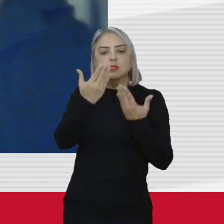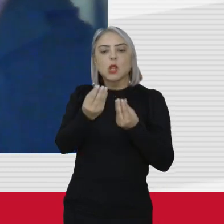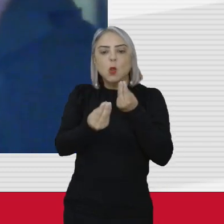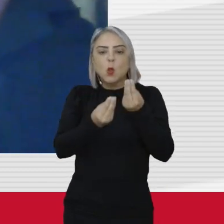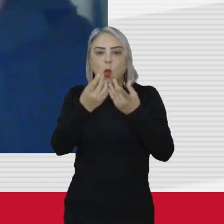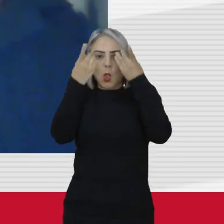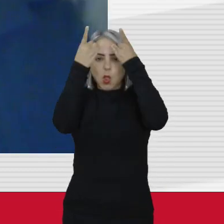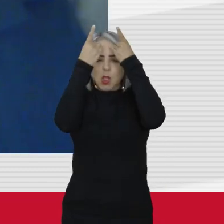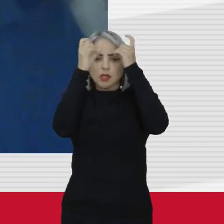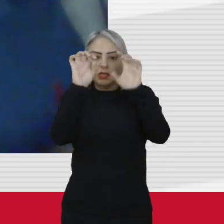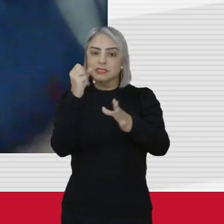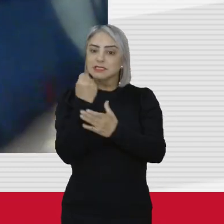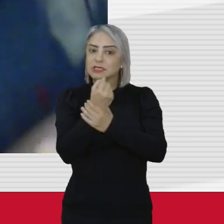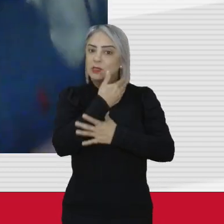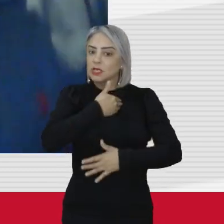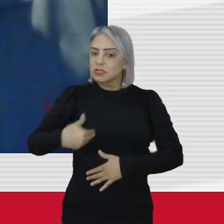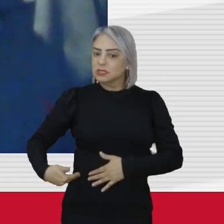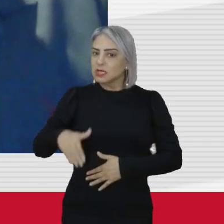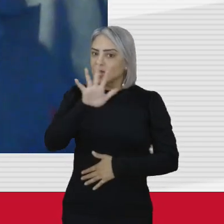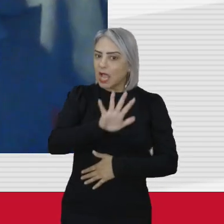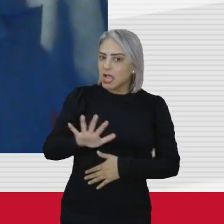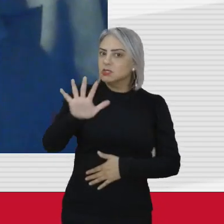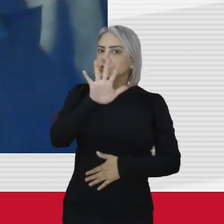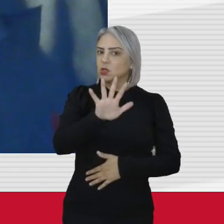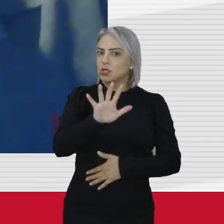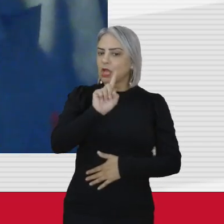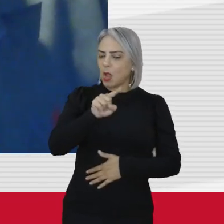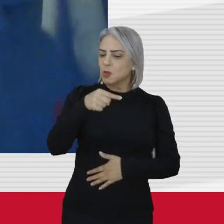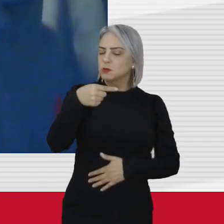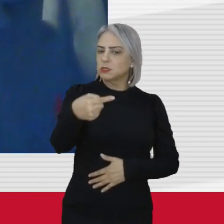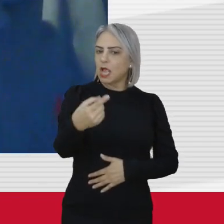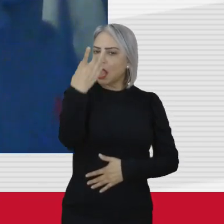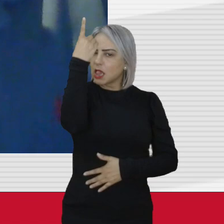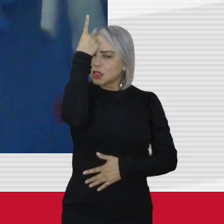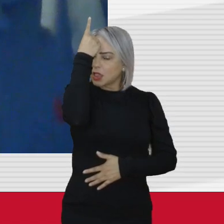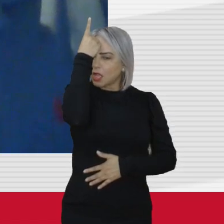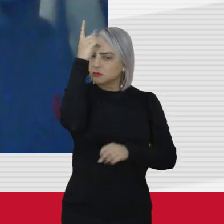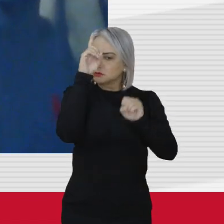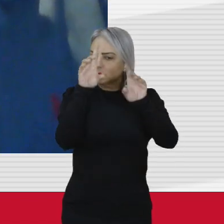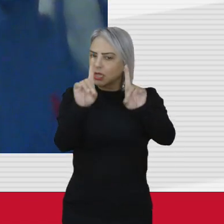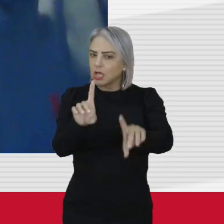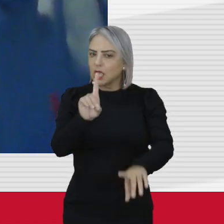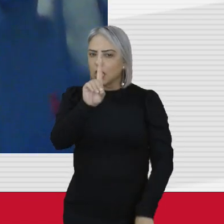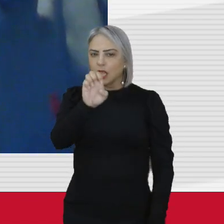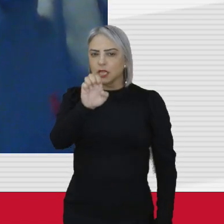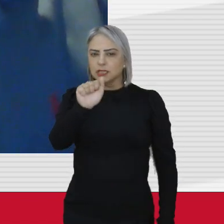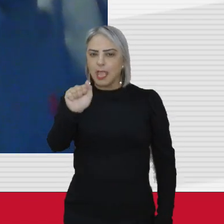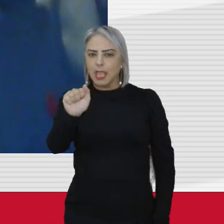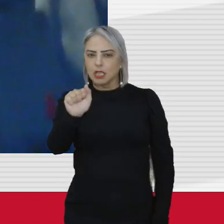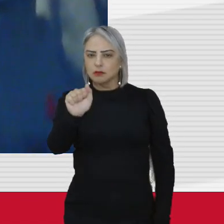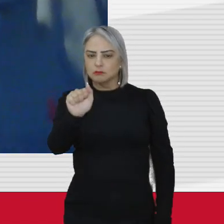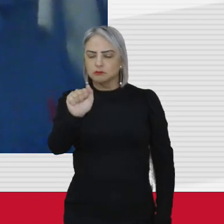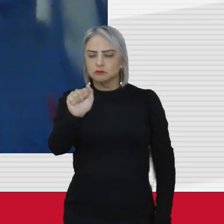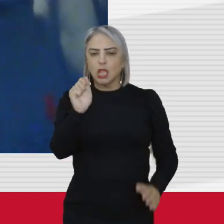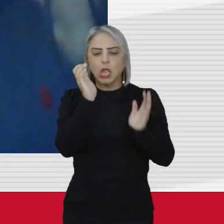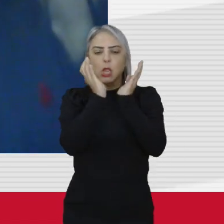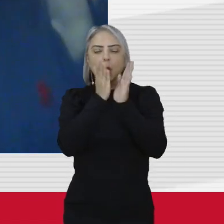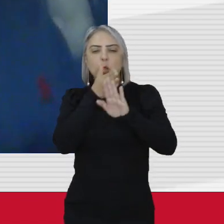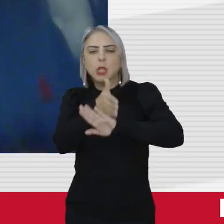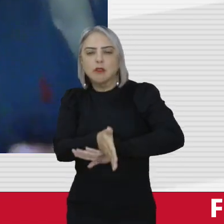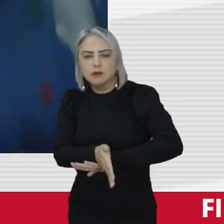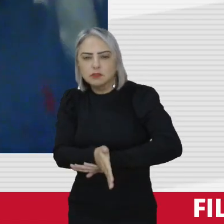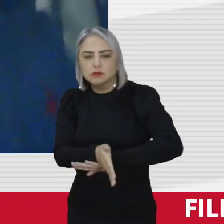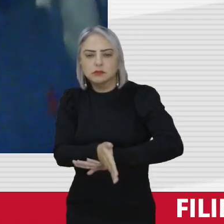doutrina de segurança nacional segue depois a questão do DEA e como intervenção